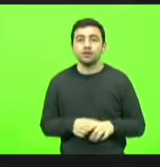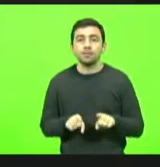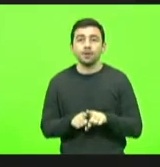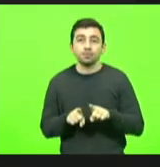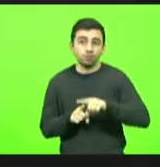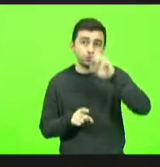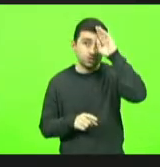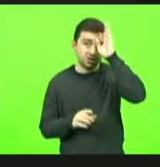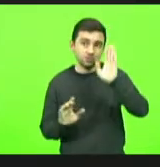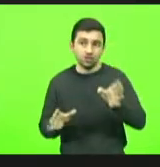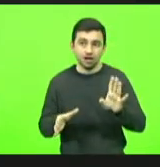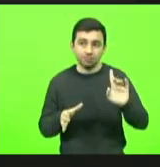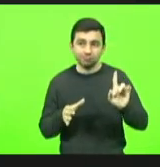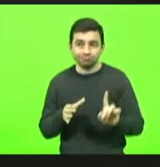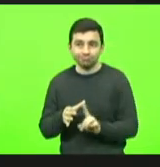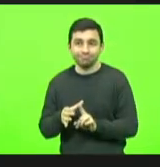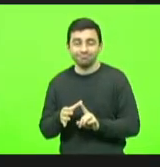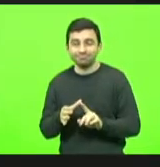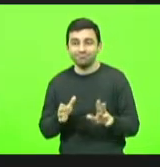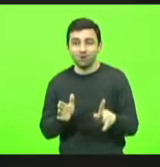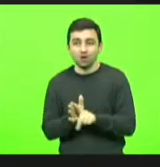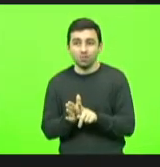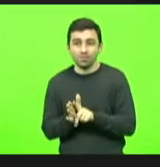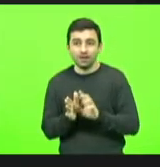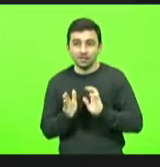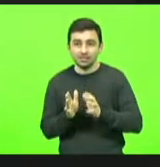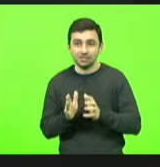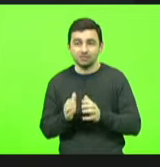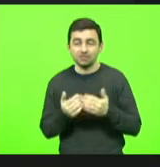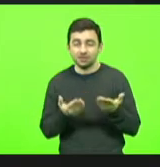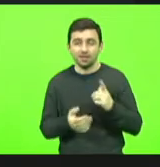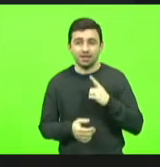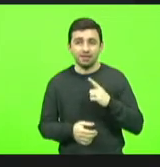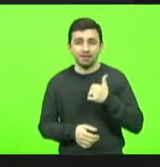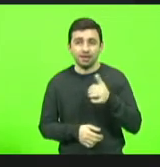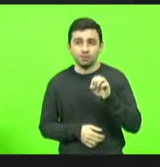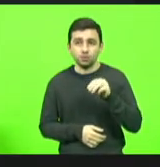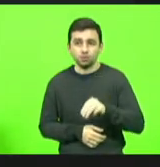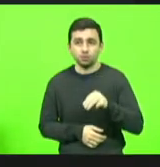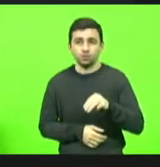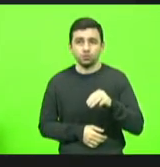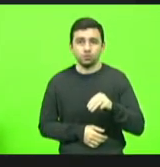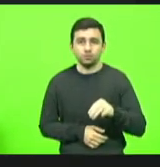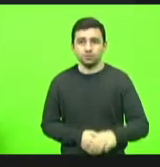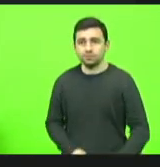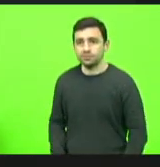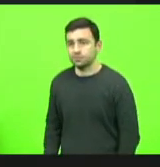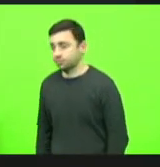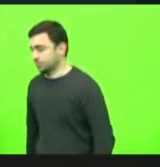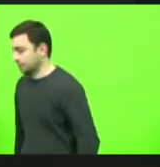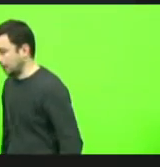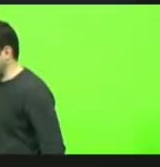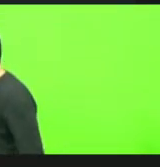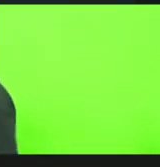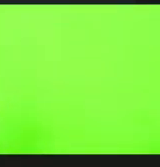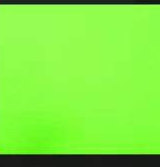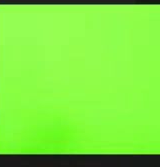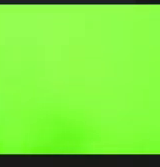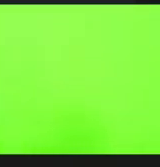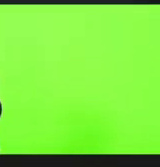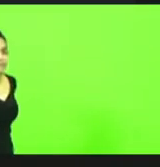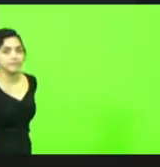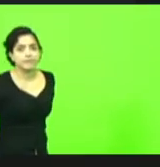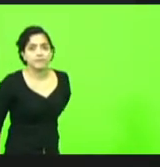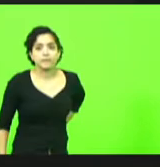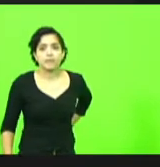partido, inclusive. Vossa Excelência terá 10 minutos, deputado. Vamos ter que andar com uma caixinha de